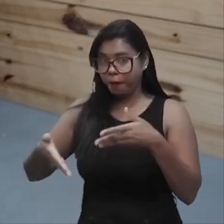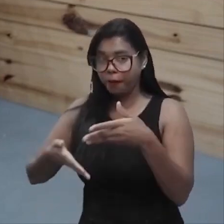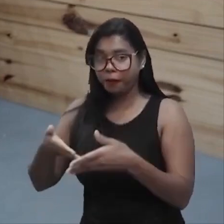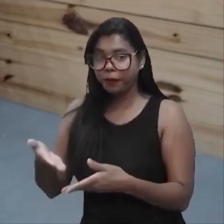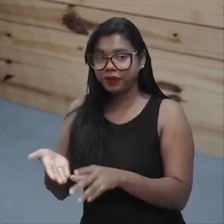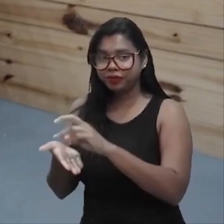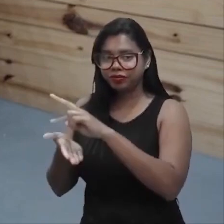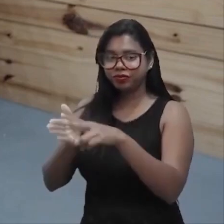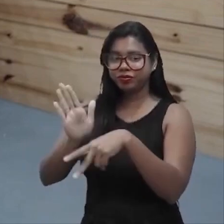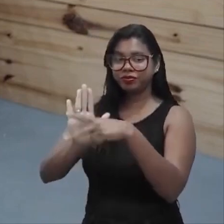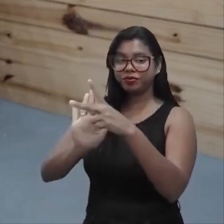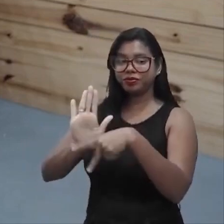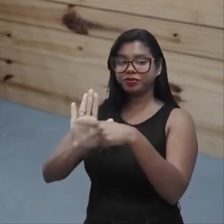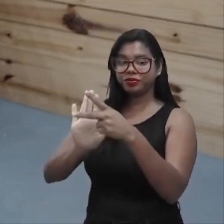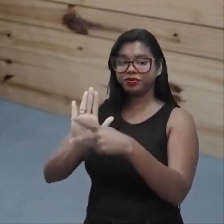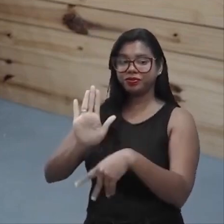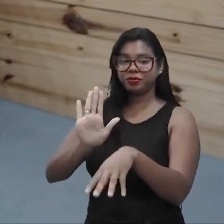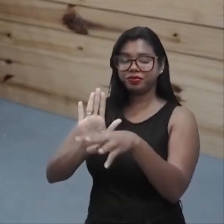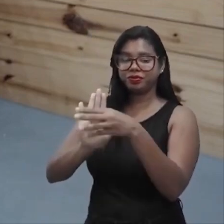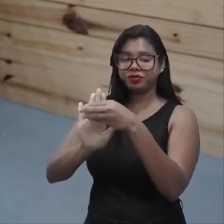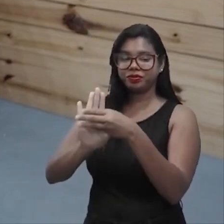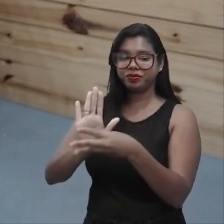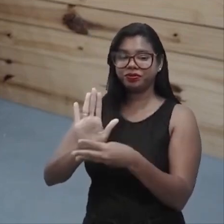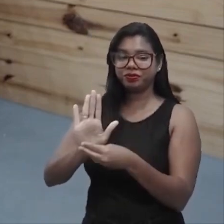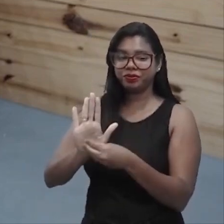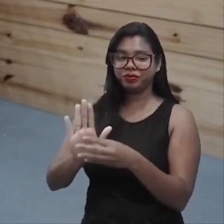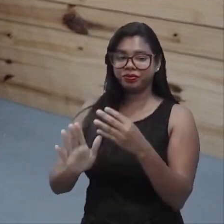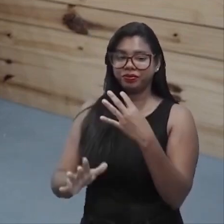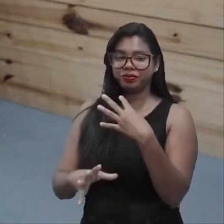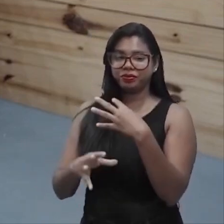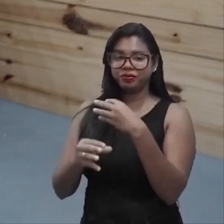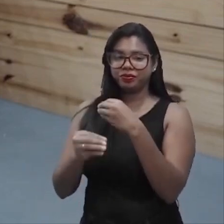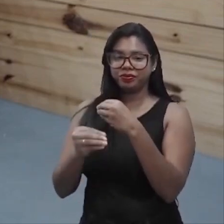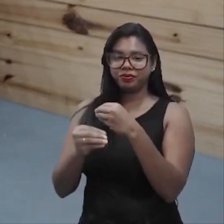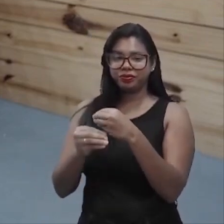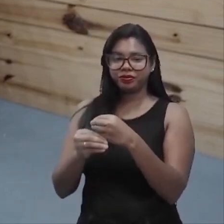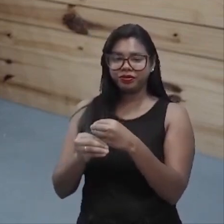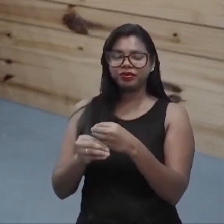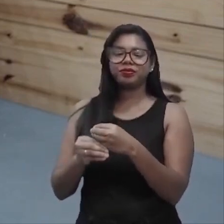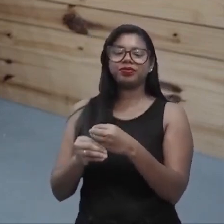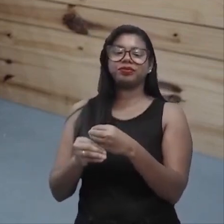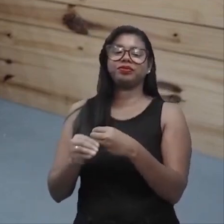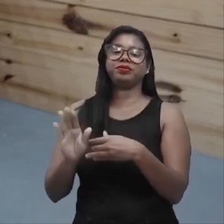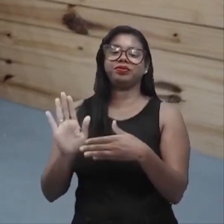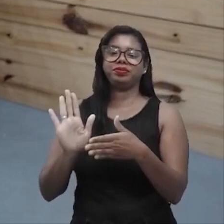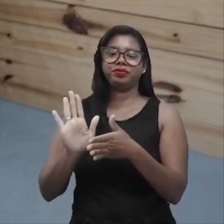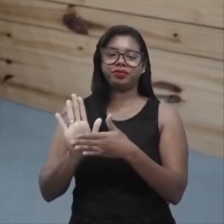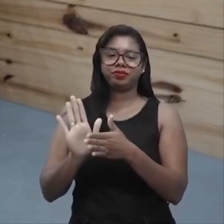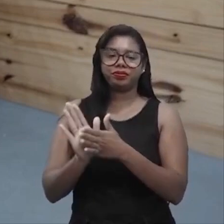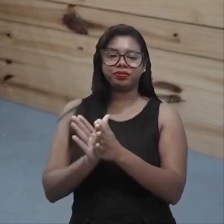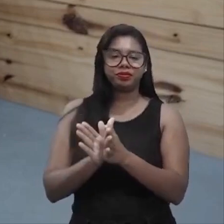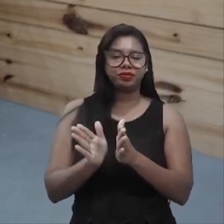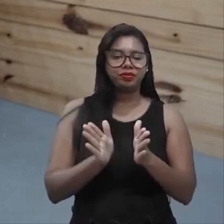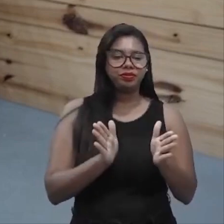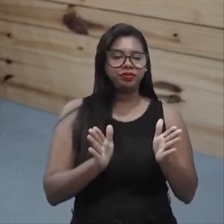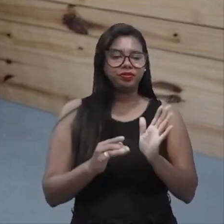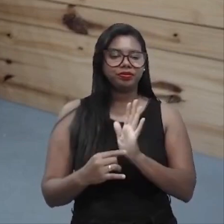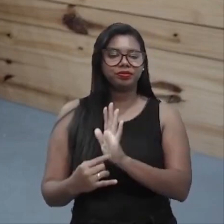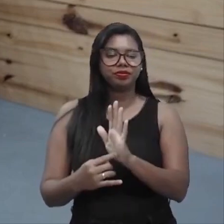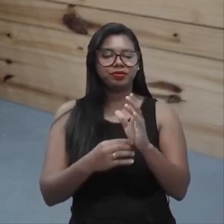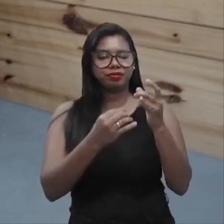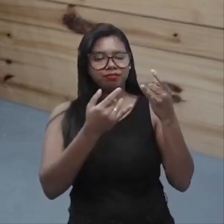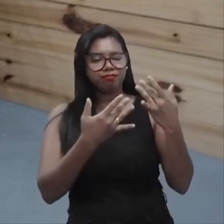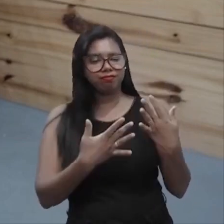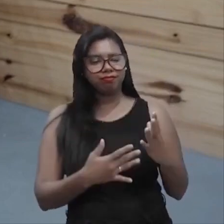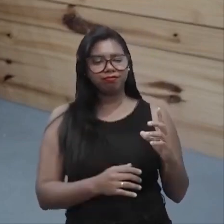projetos e implantação de programas de qualidade. Conta para